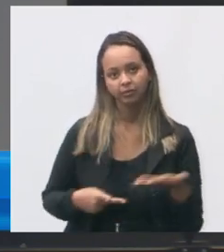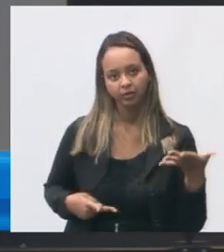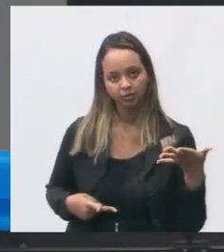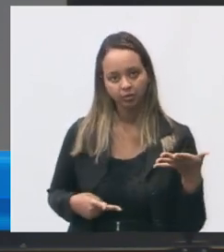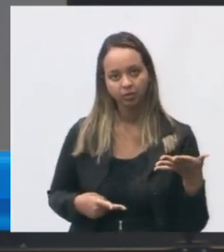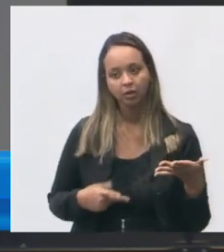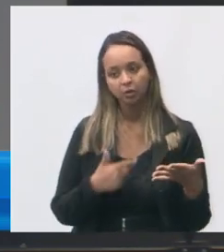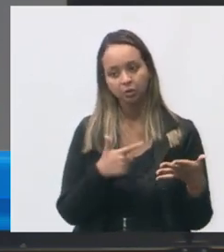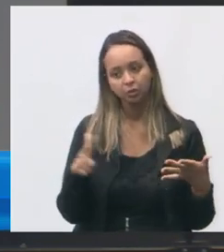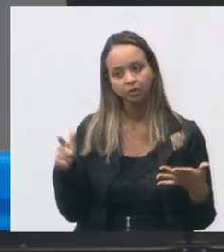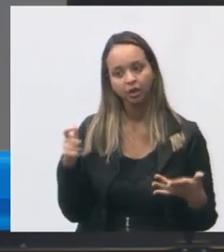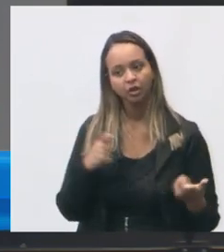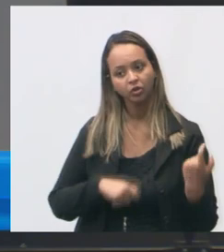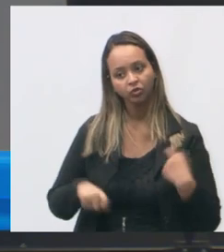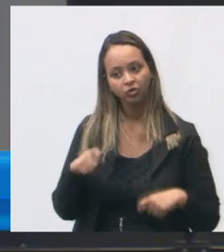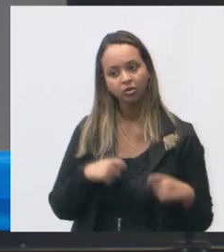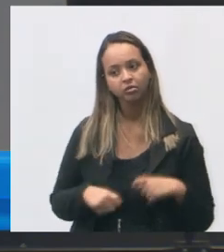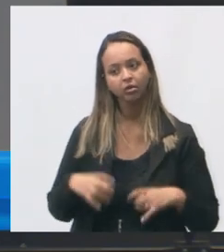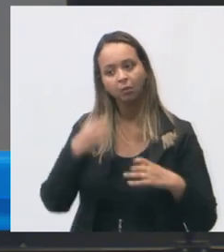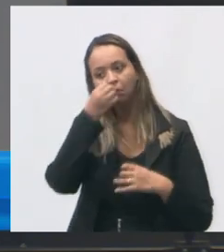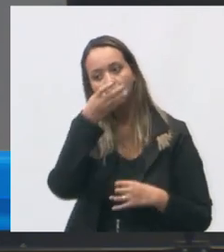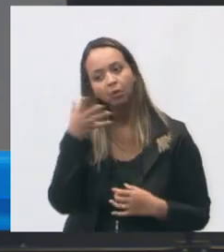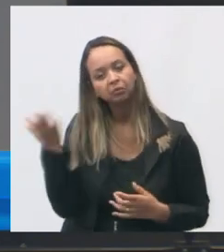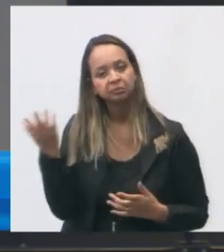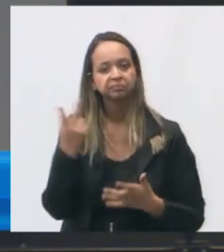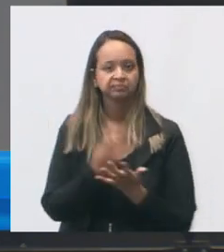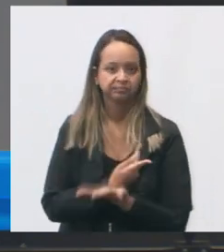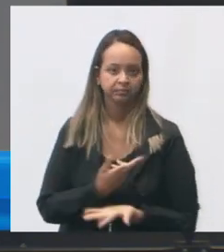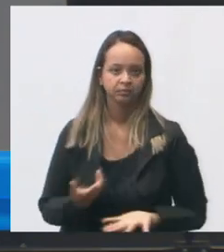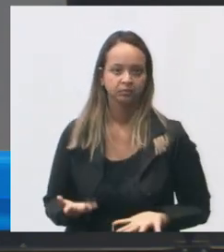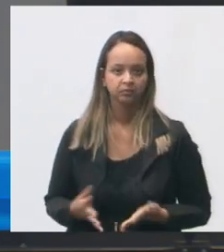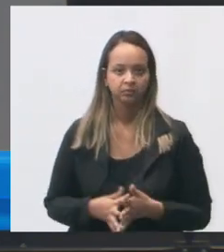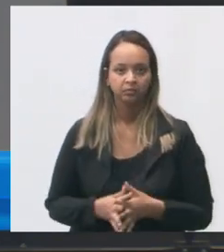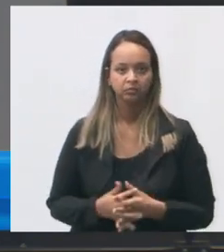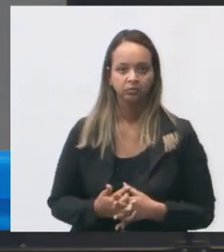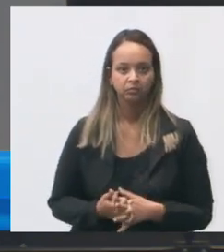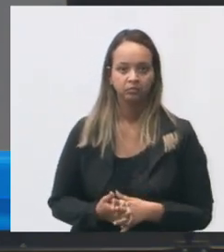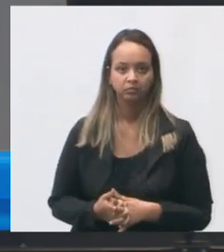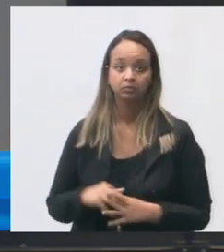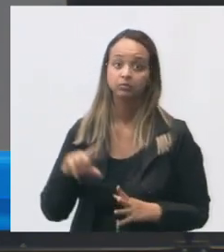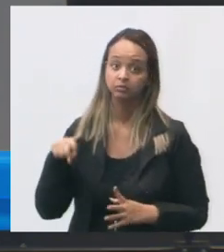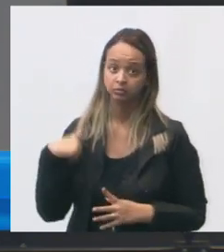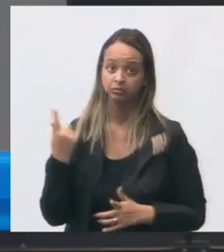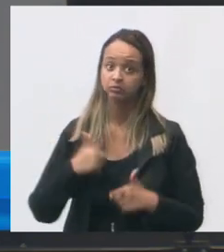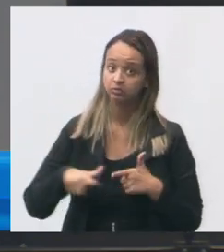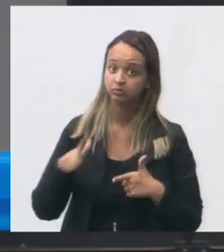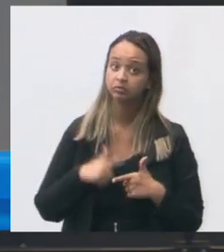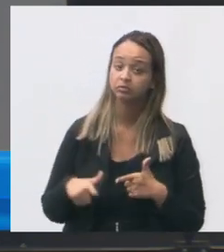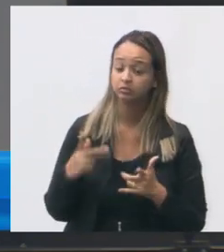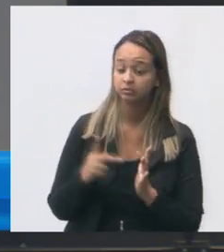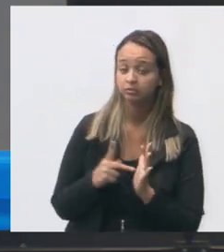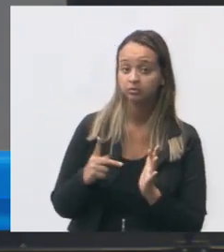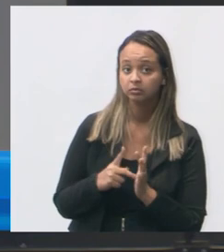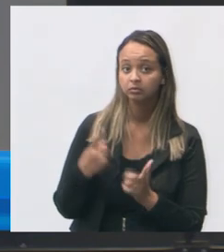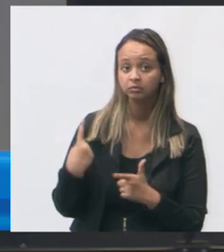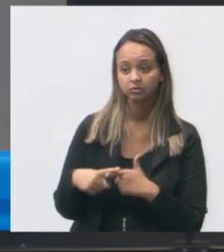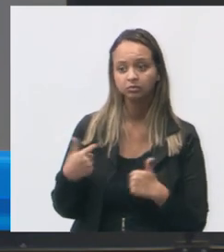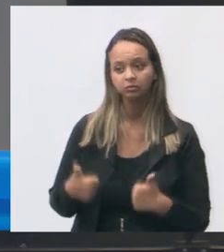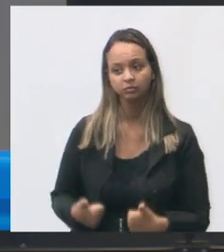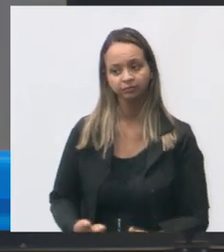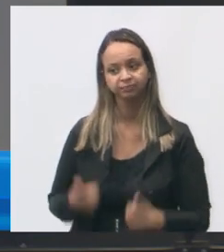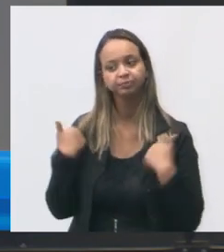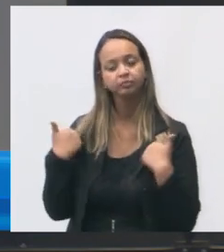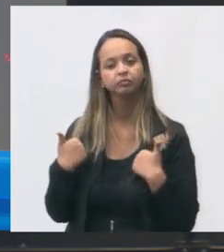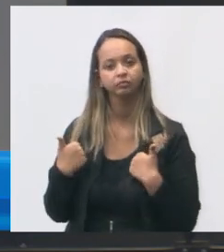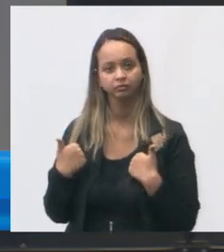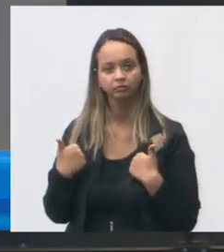tem uma gestão eficiente é isso que acontece e depois vai dar problema lógico vai melhorar instantaneamente mas depois